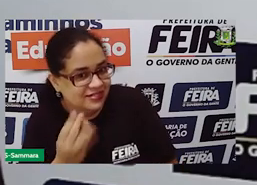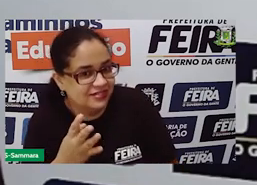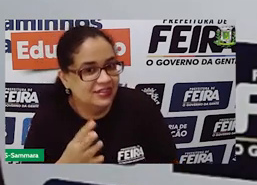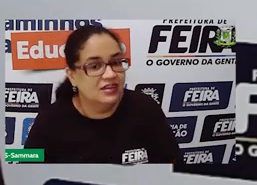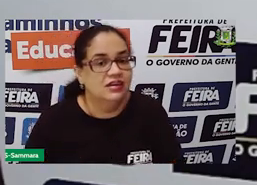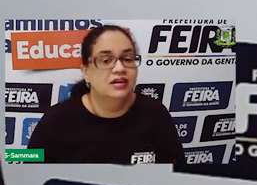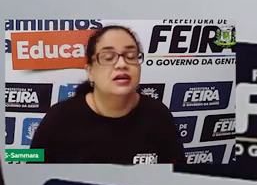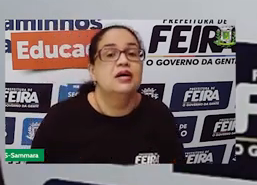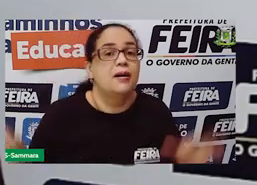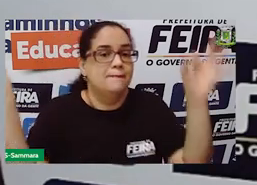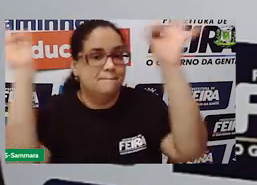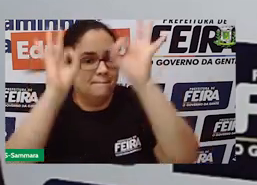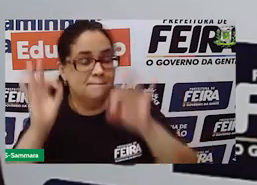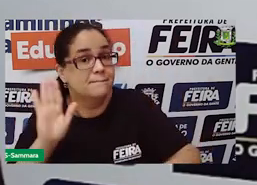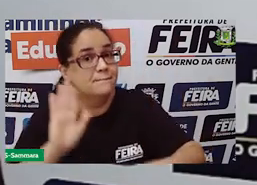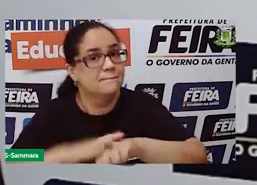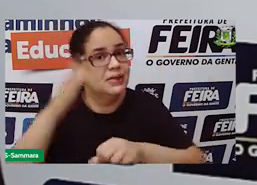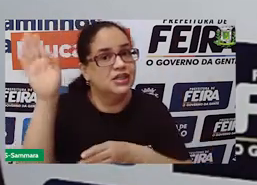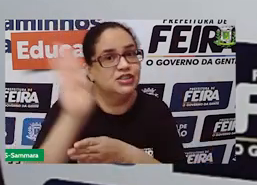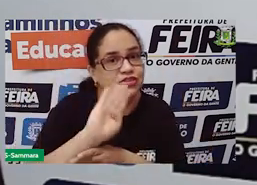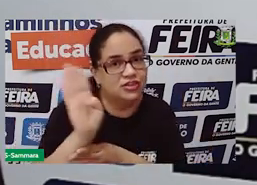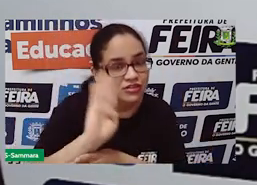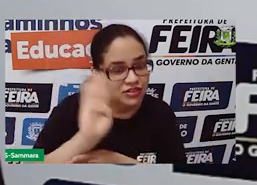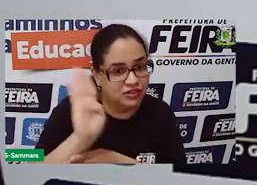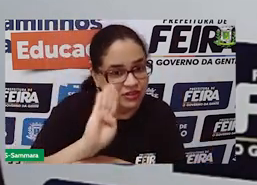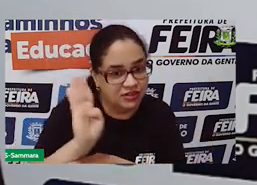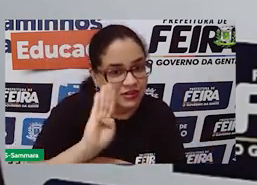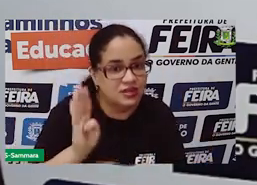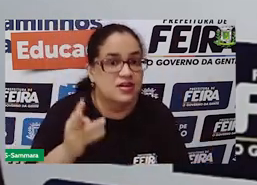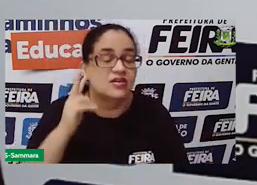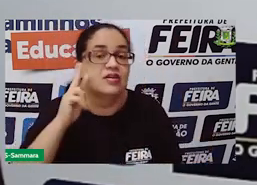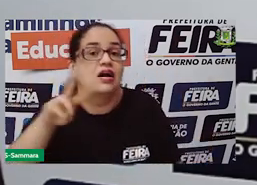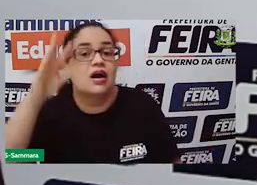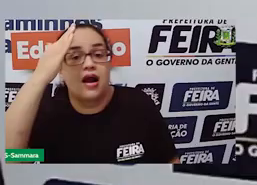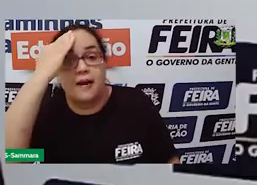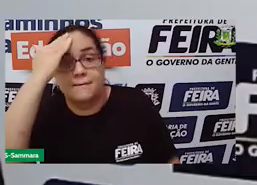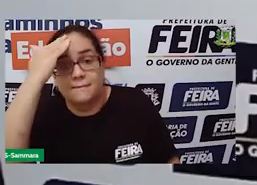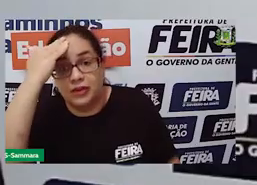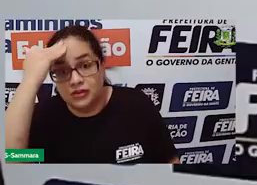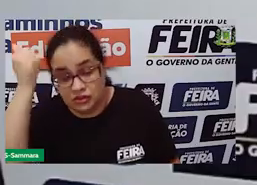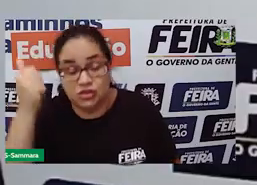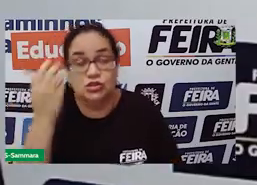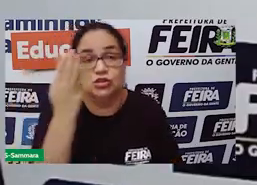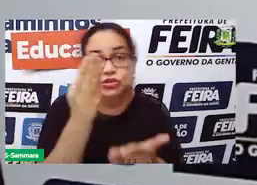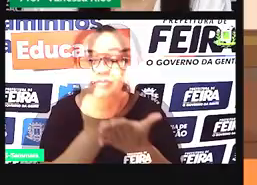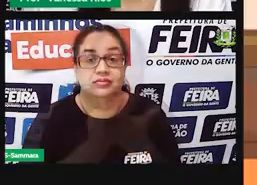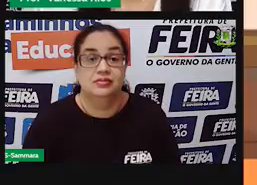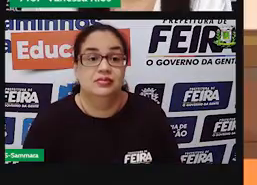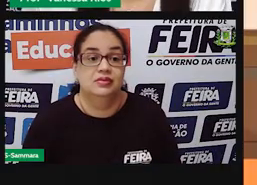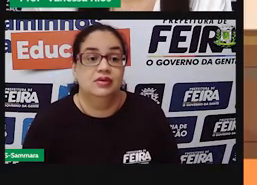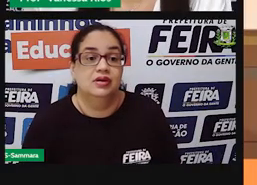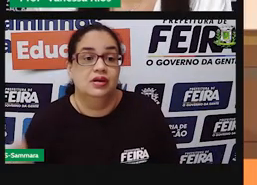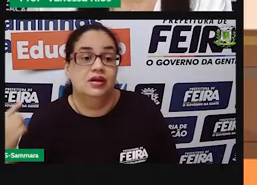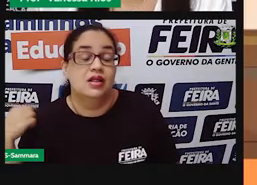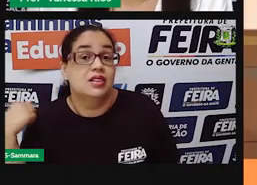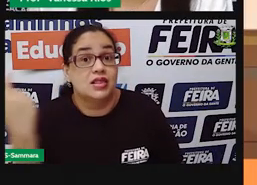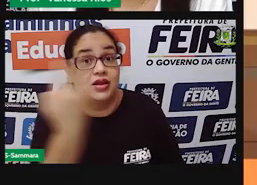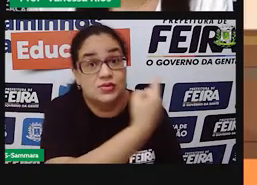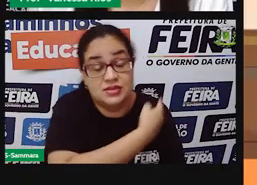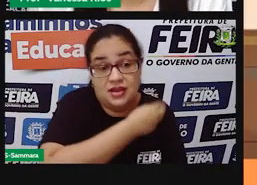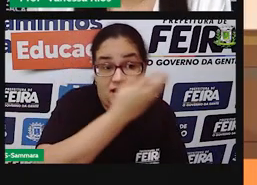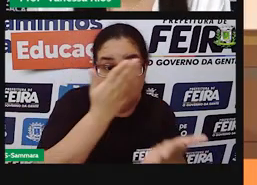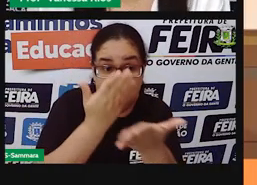aí, preparados para mais uma videoaula? Vamos lá saber sobre o que estudaremos hoje? Nossa